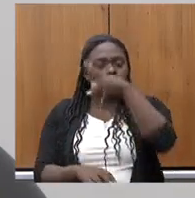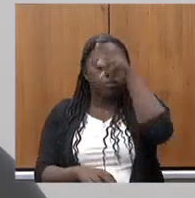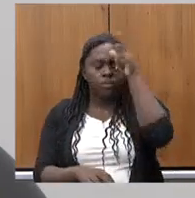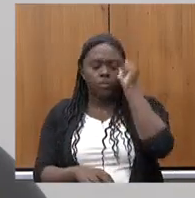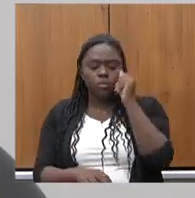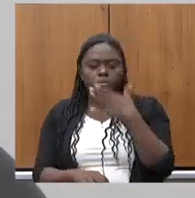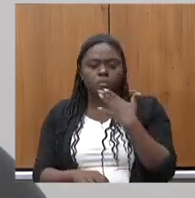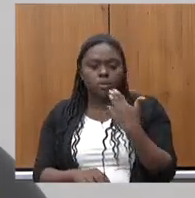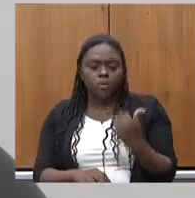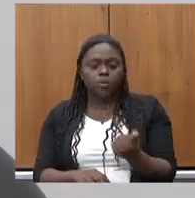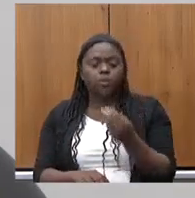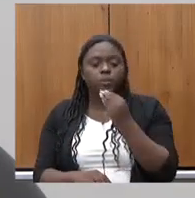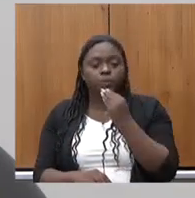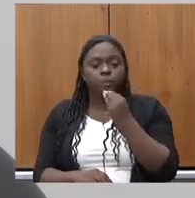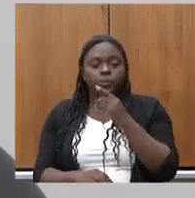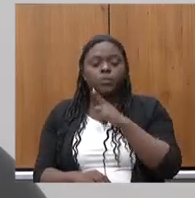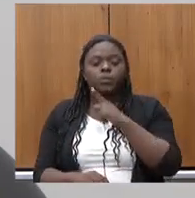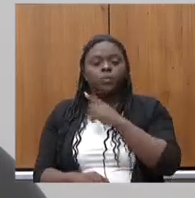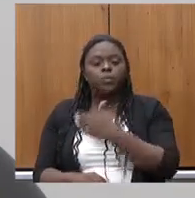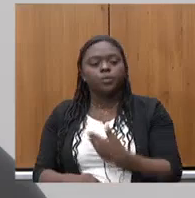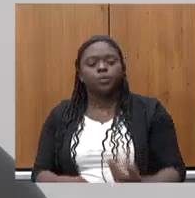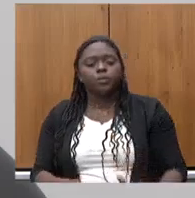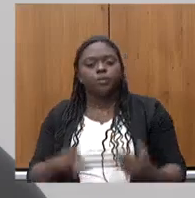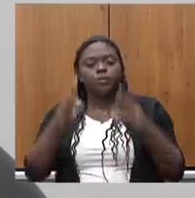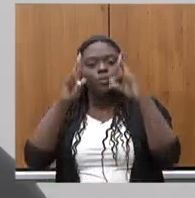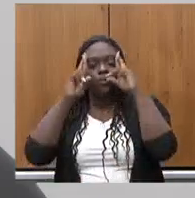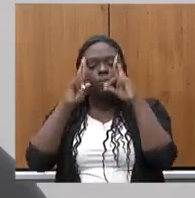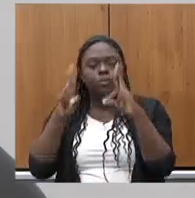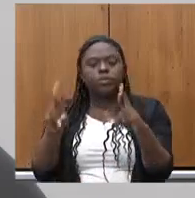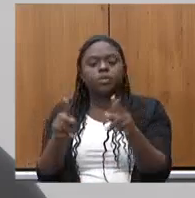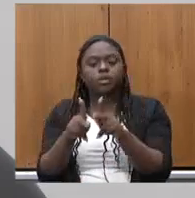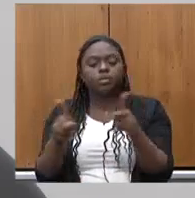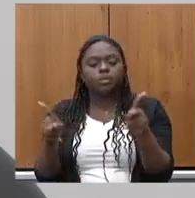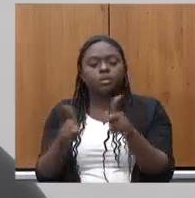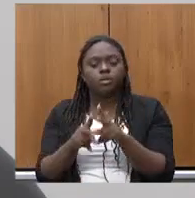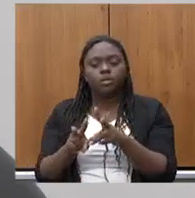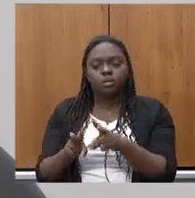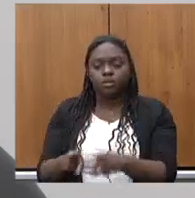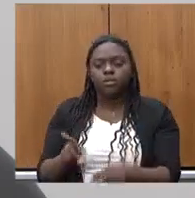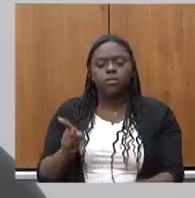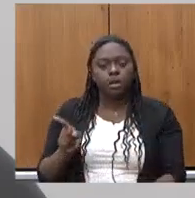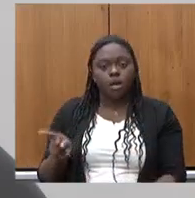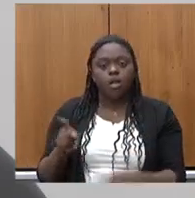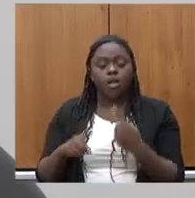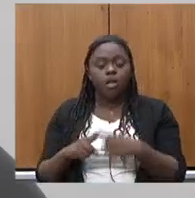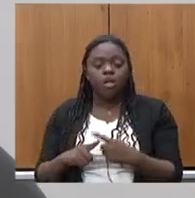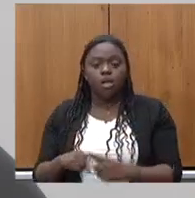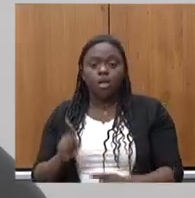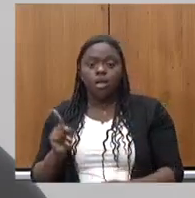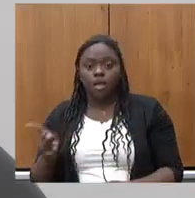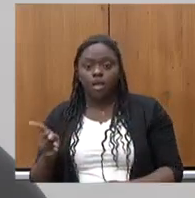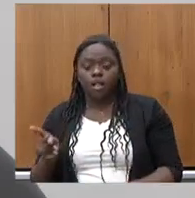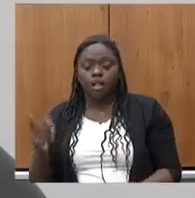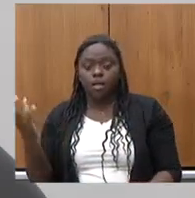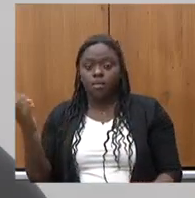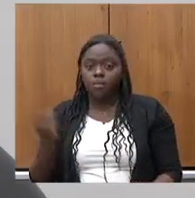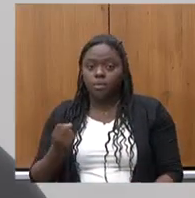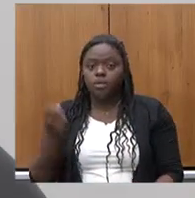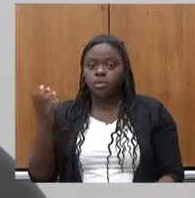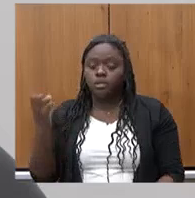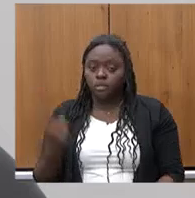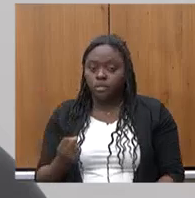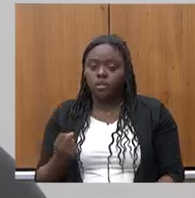que nós tenhamos governos que respeitem as professoras como a Maria Helena Gabriel porque a Maria Helena aposentada